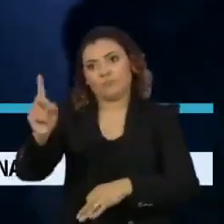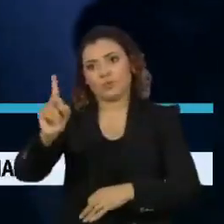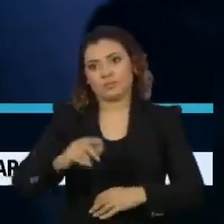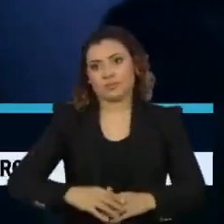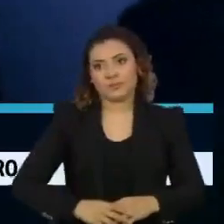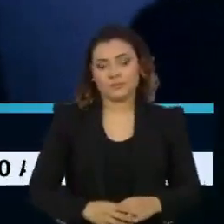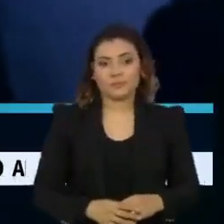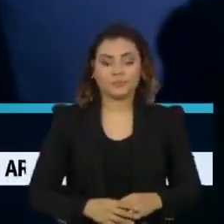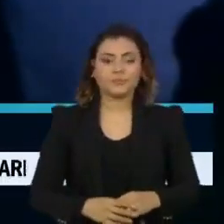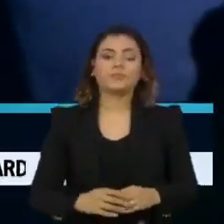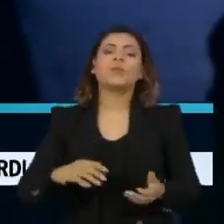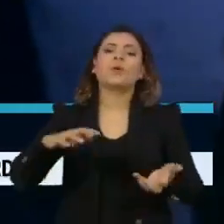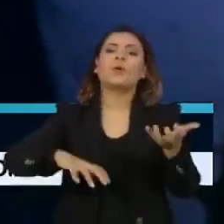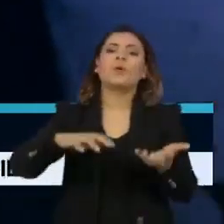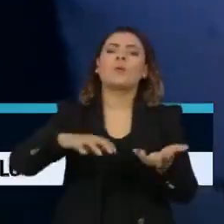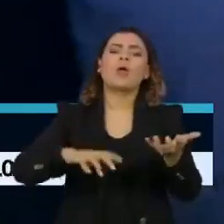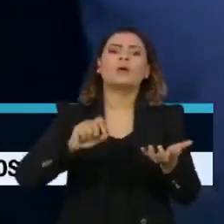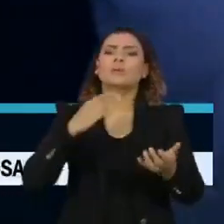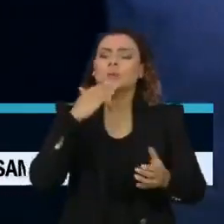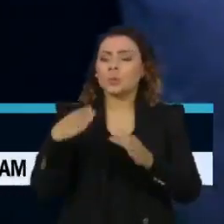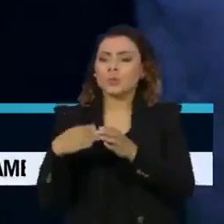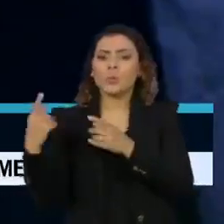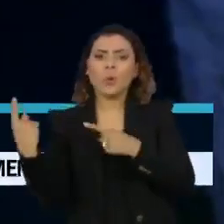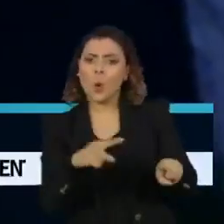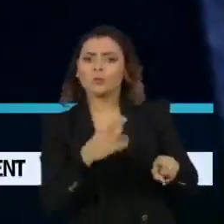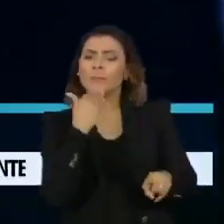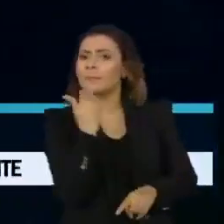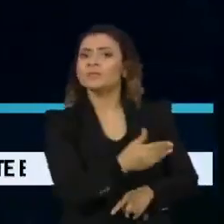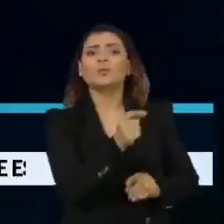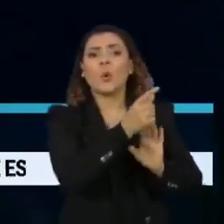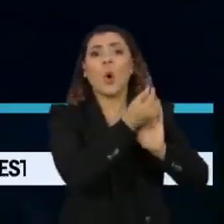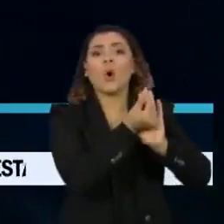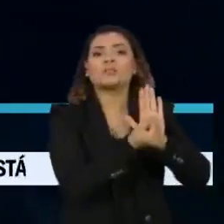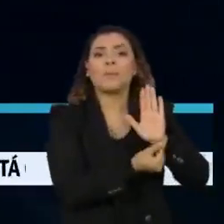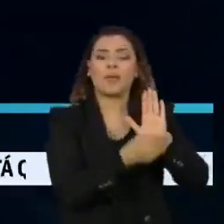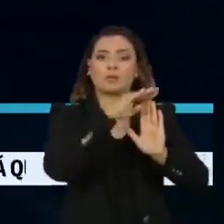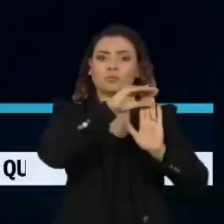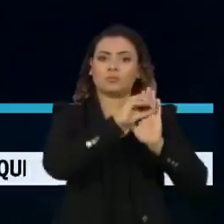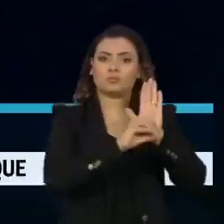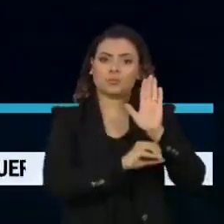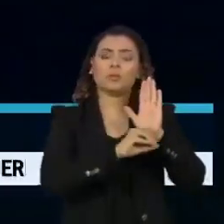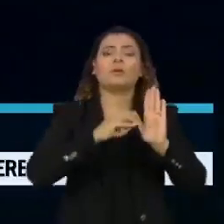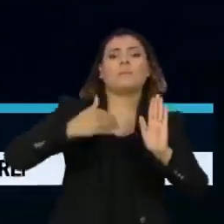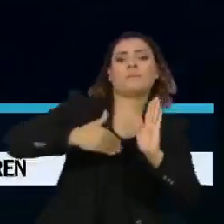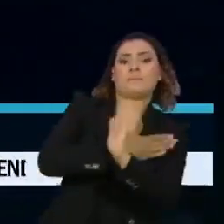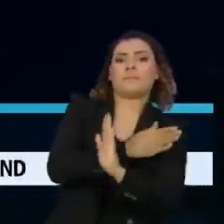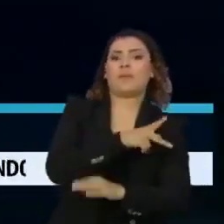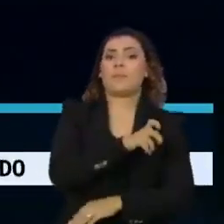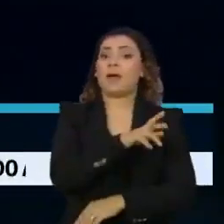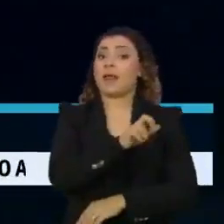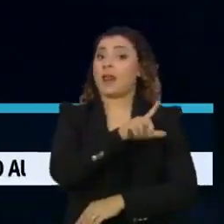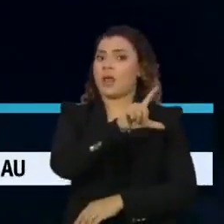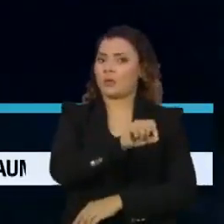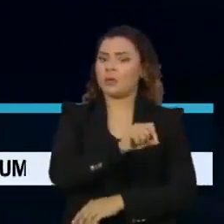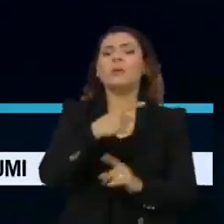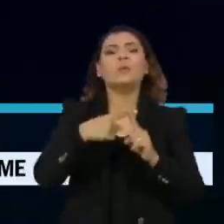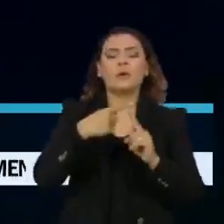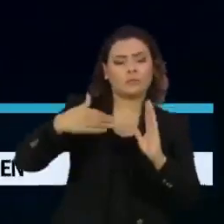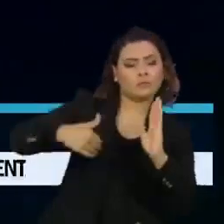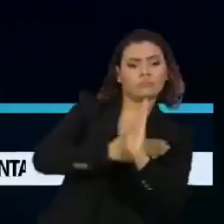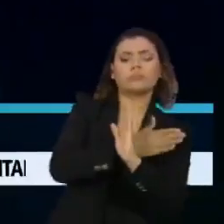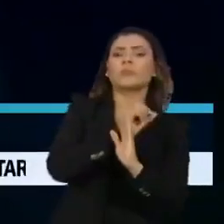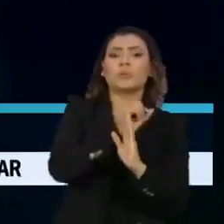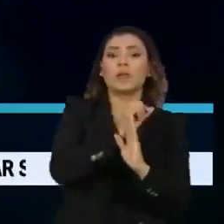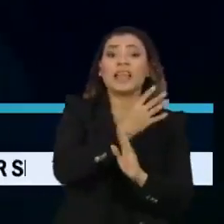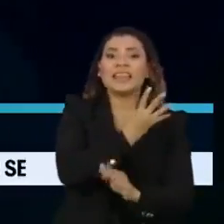No Congresso, a oposição pediu hoje investigação do chamado Orçamento Paralelo. Segundo reportagem do jornal Estado de São Paulo, uma